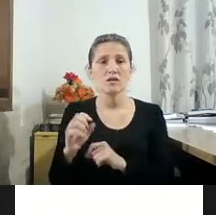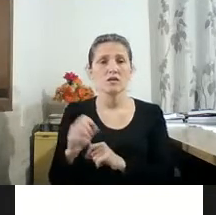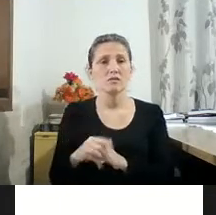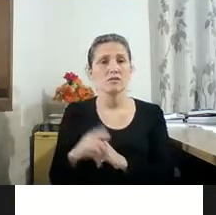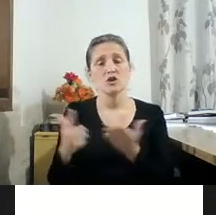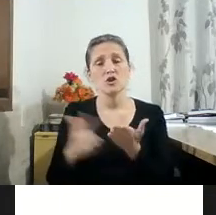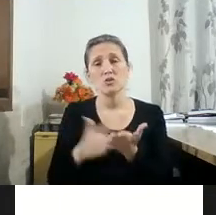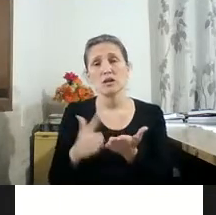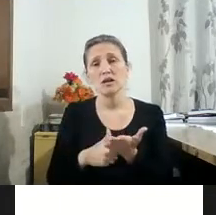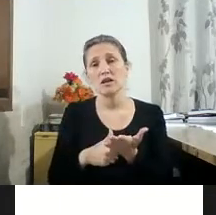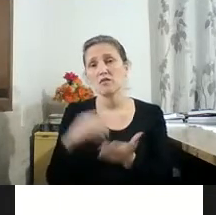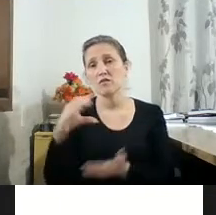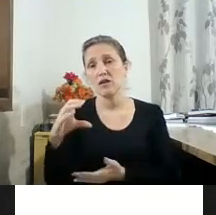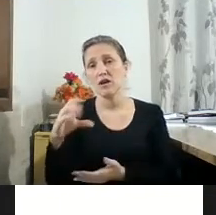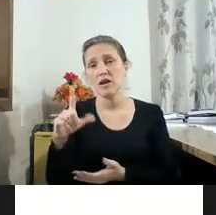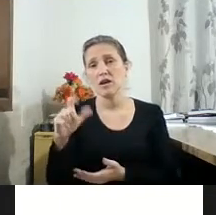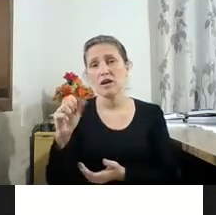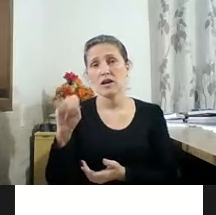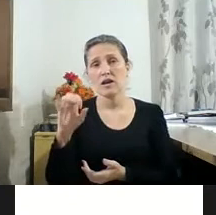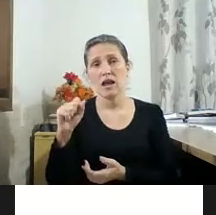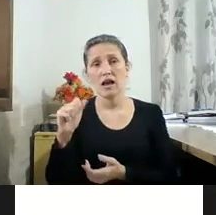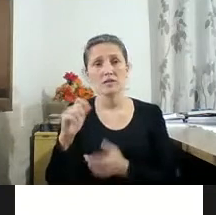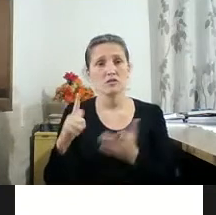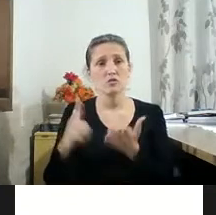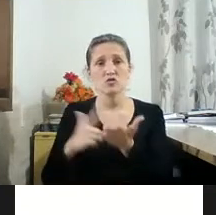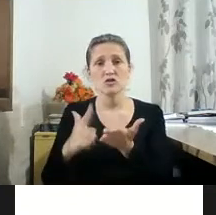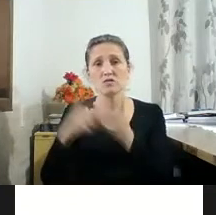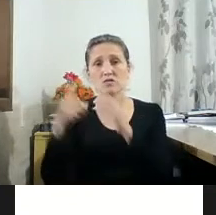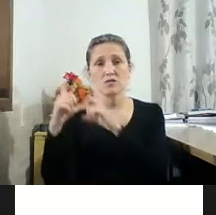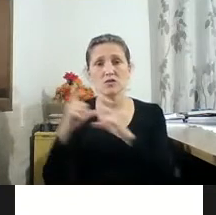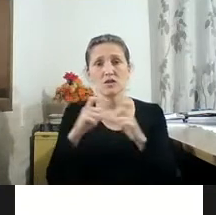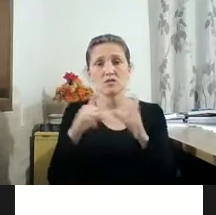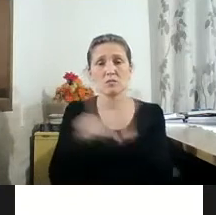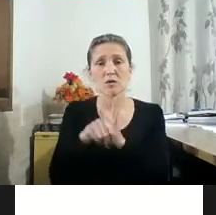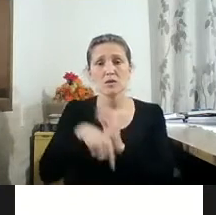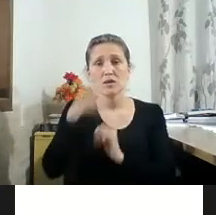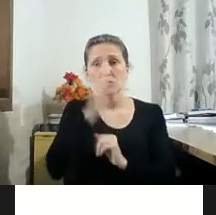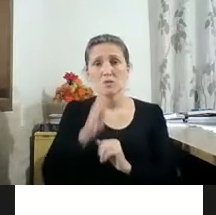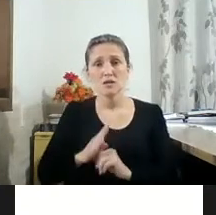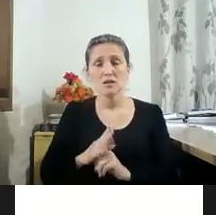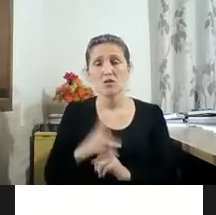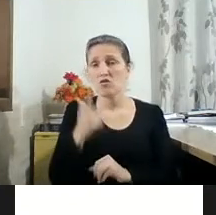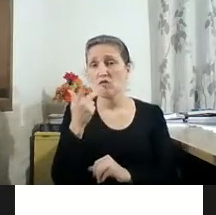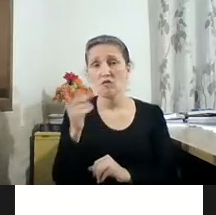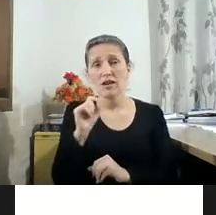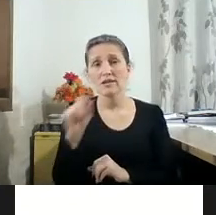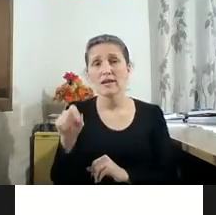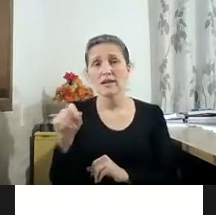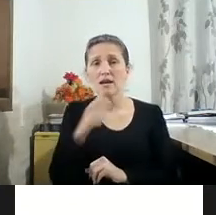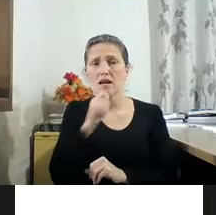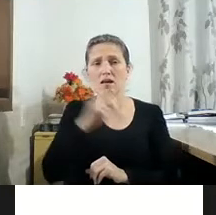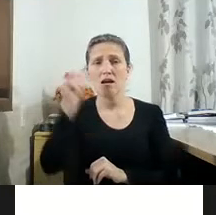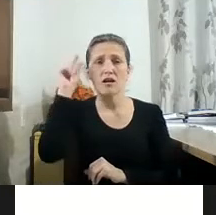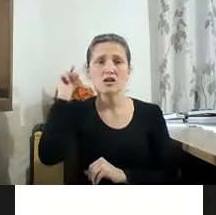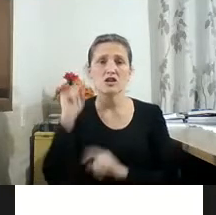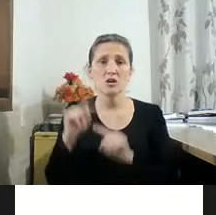dentre os livros de fotografia publicados do Brasil. Isso, claro, não significa que o livro é antigo, muito pelo contrário. Continua impactando e